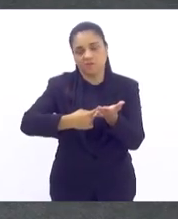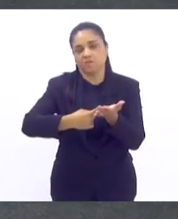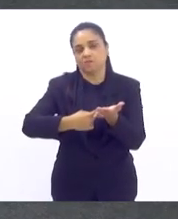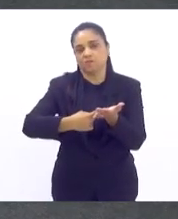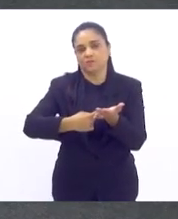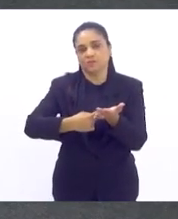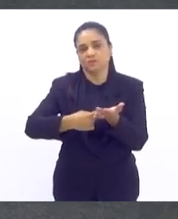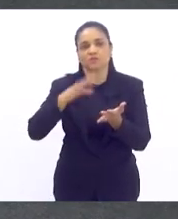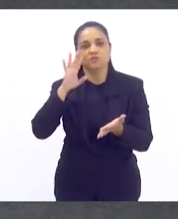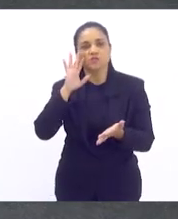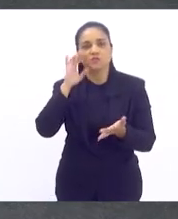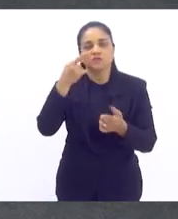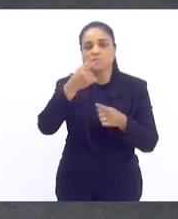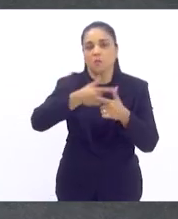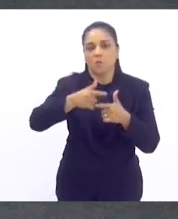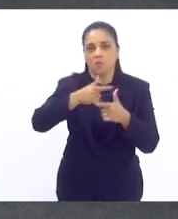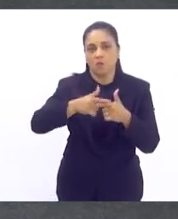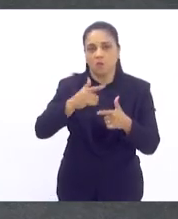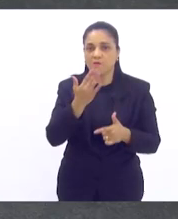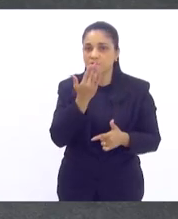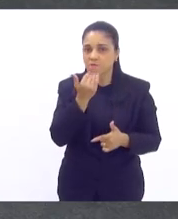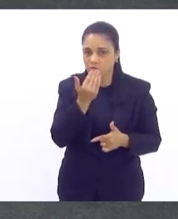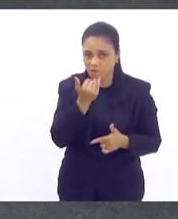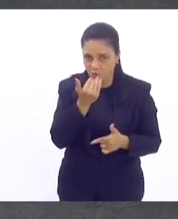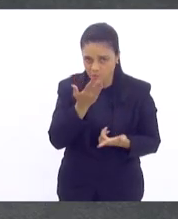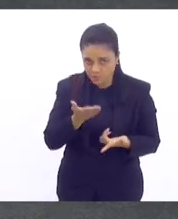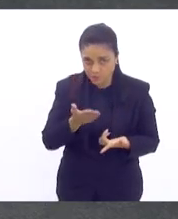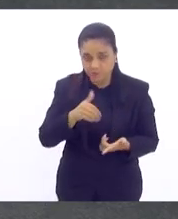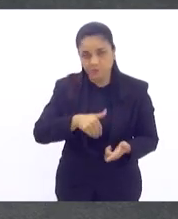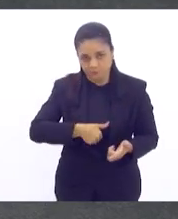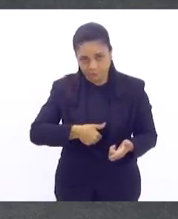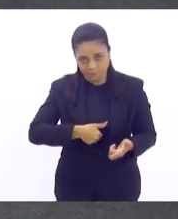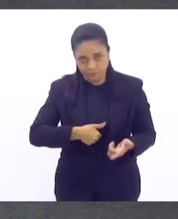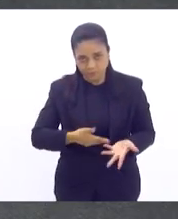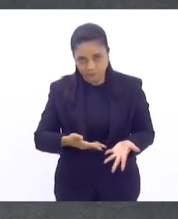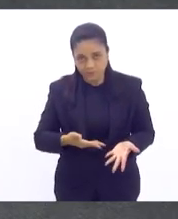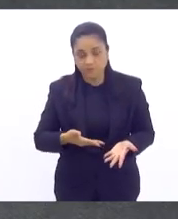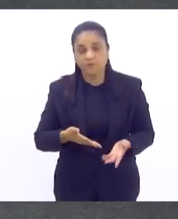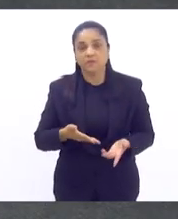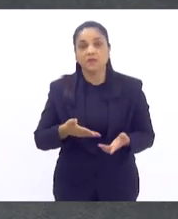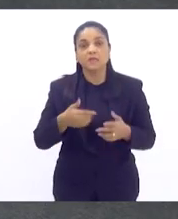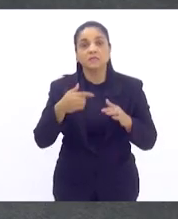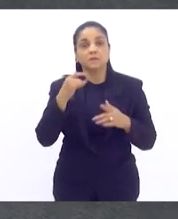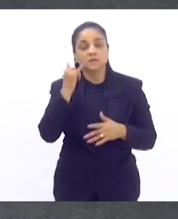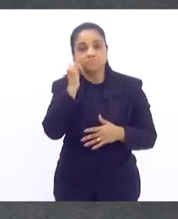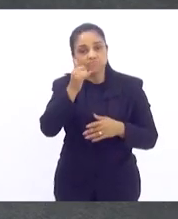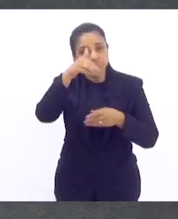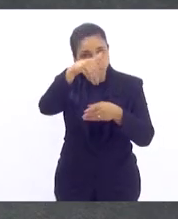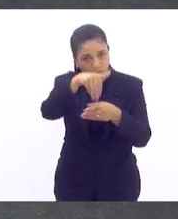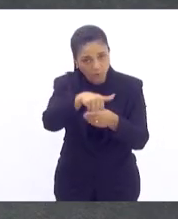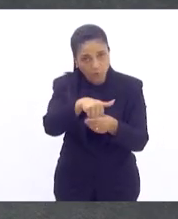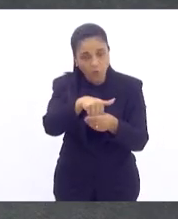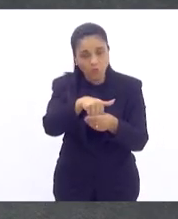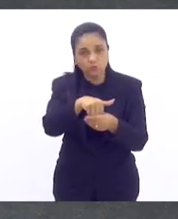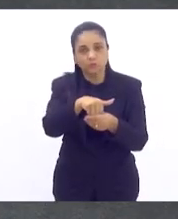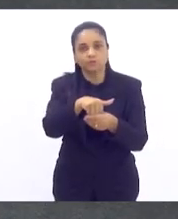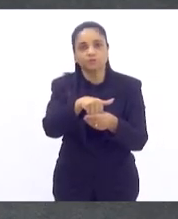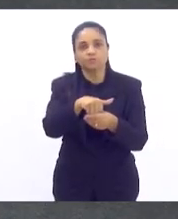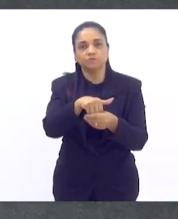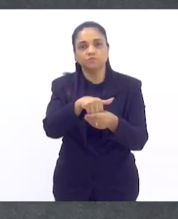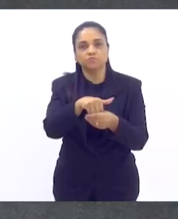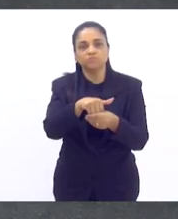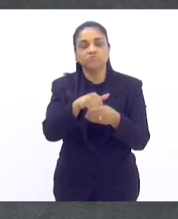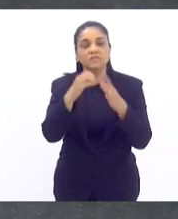no nosso Estado e quero também, nessa declaração de voto, saudar, mais uma vez, a